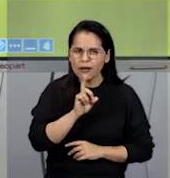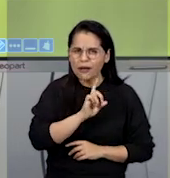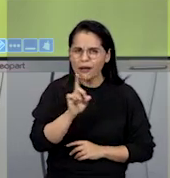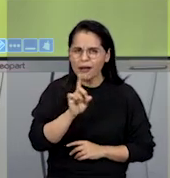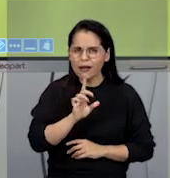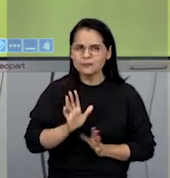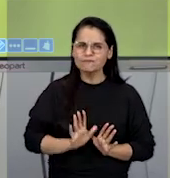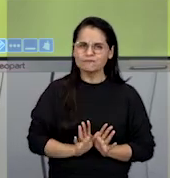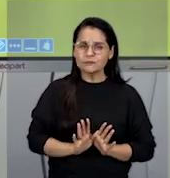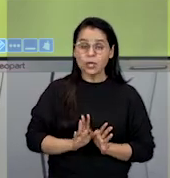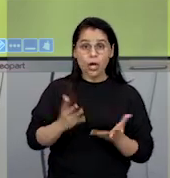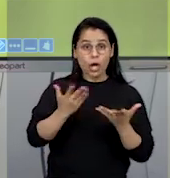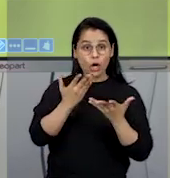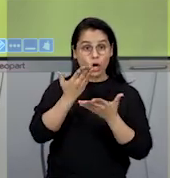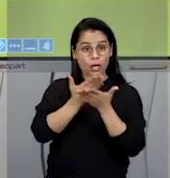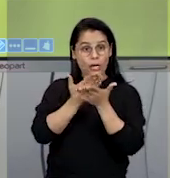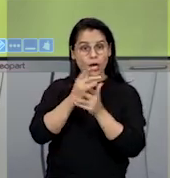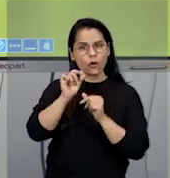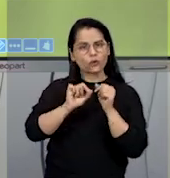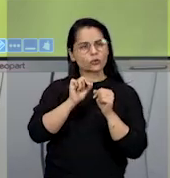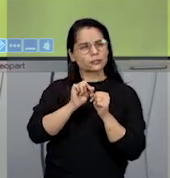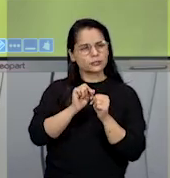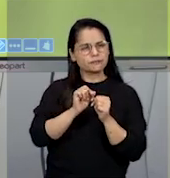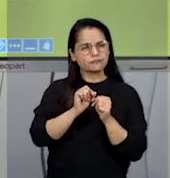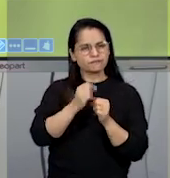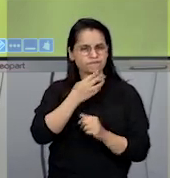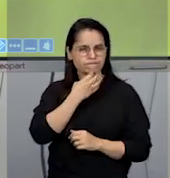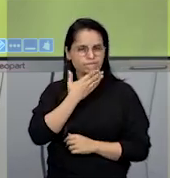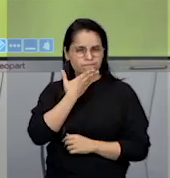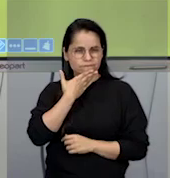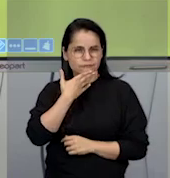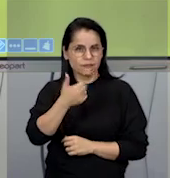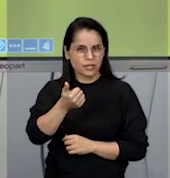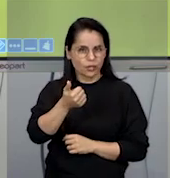Então, a gente vai pegar essa aula e a gente vai passar a conhecer.